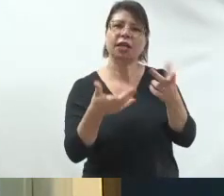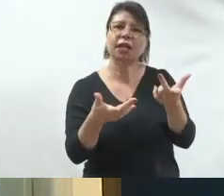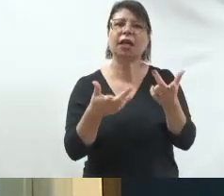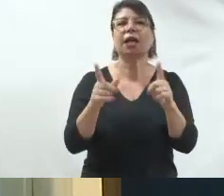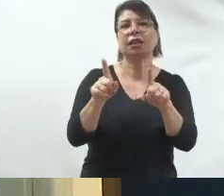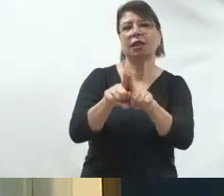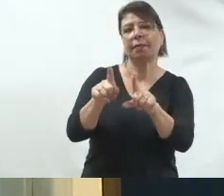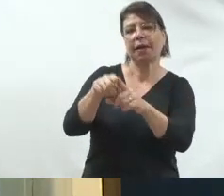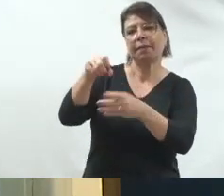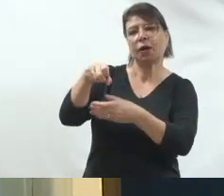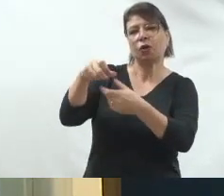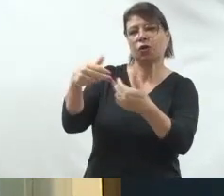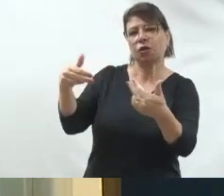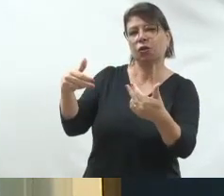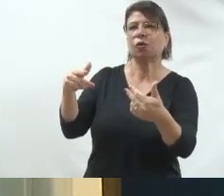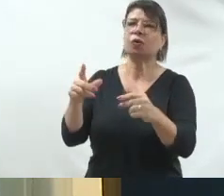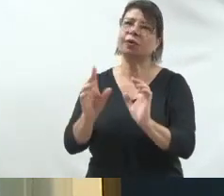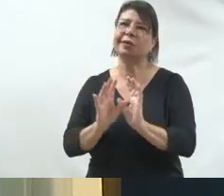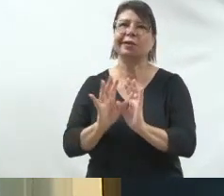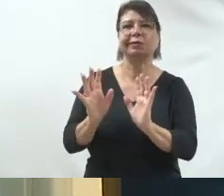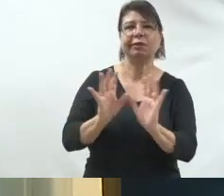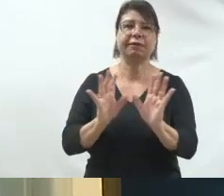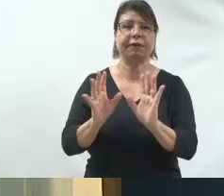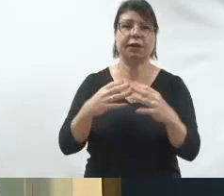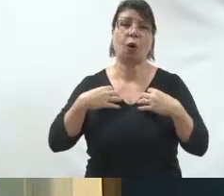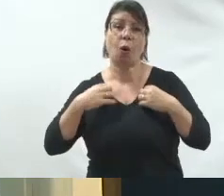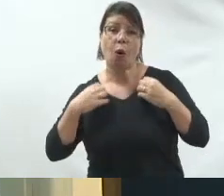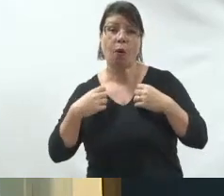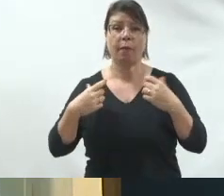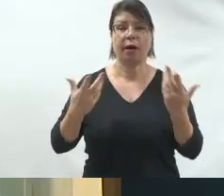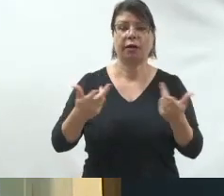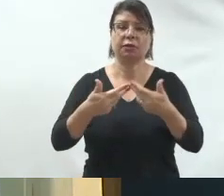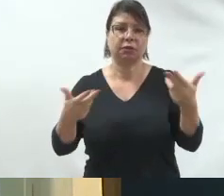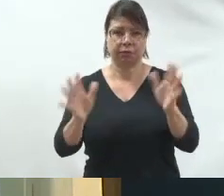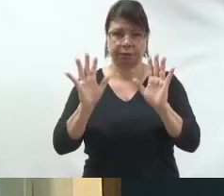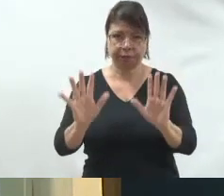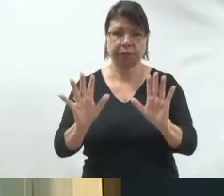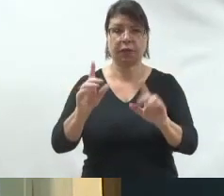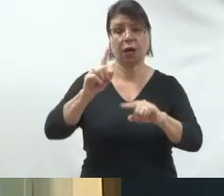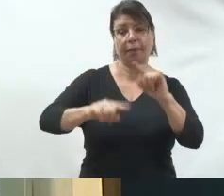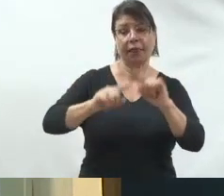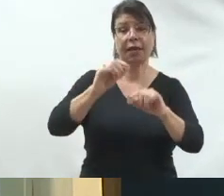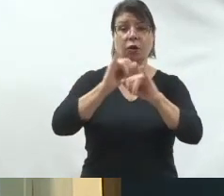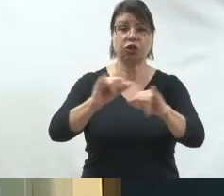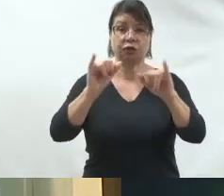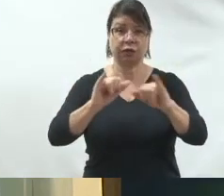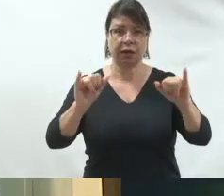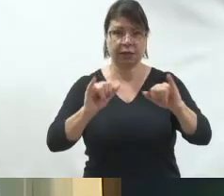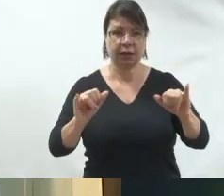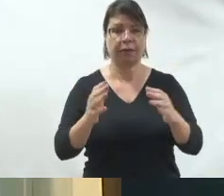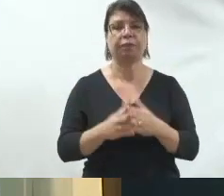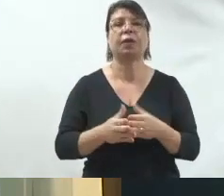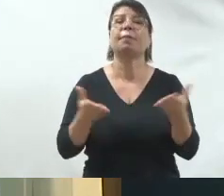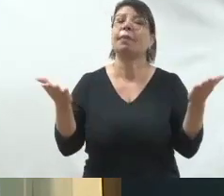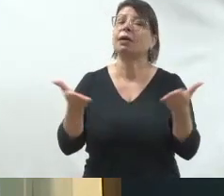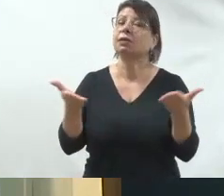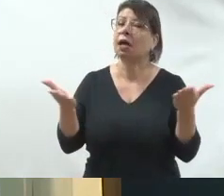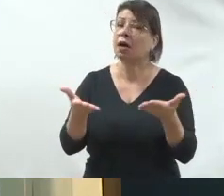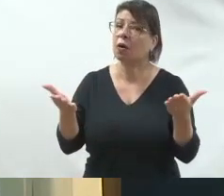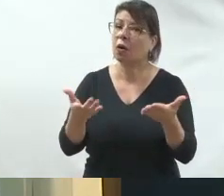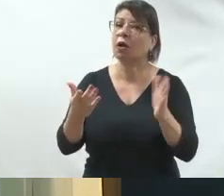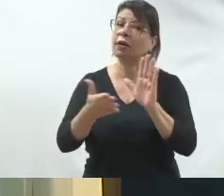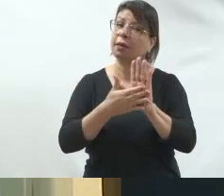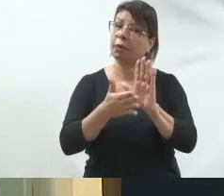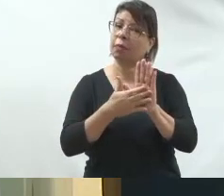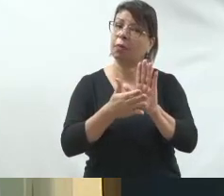pacotinho lá, custa X mil reais e, ok, você vai lá e compra esse material. Agora, nós estamos vivendo essa proliferação dessas propostas